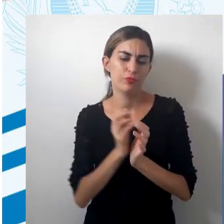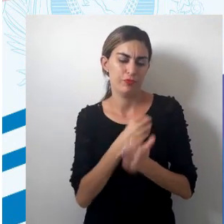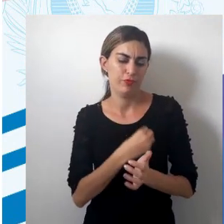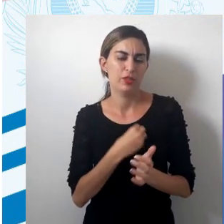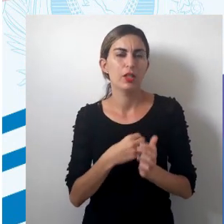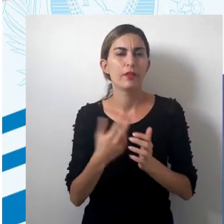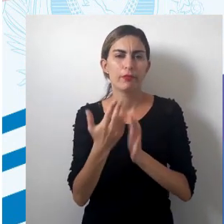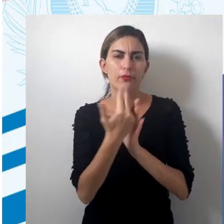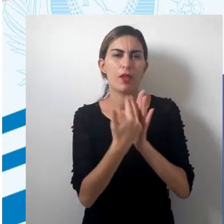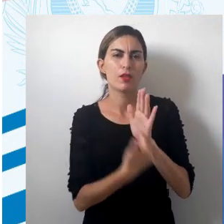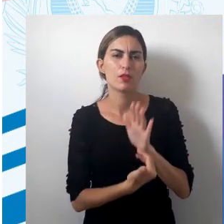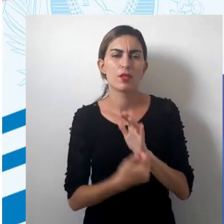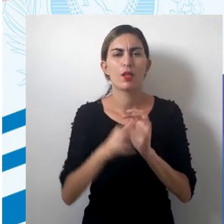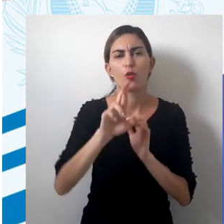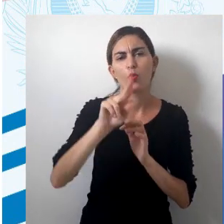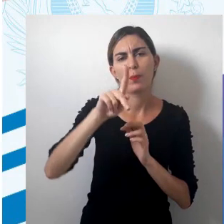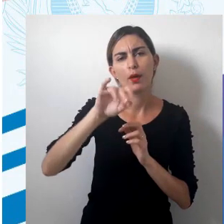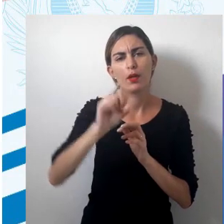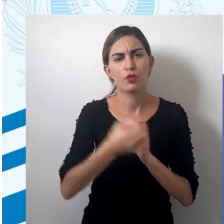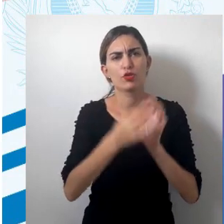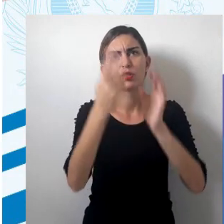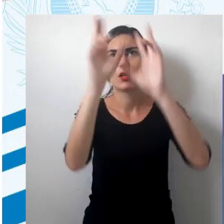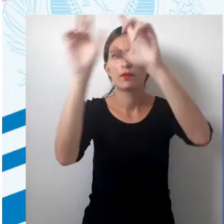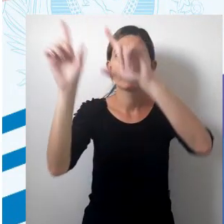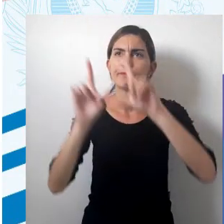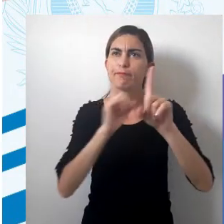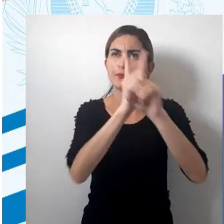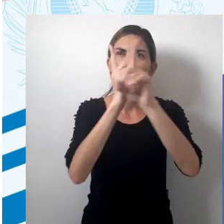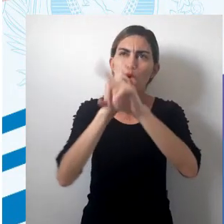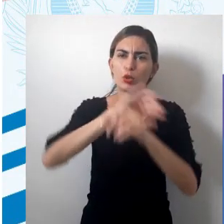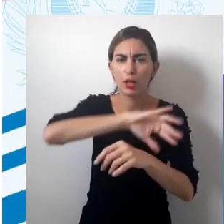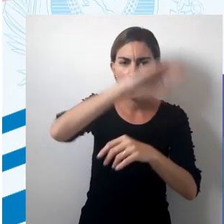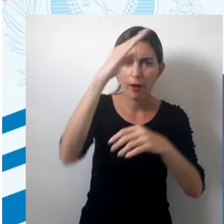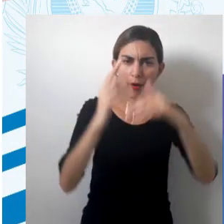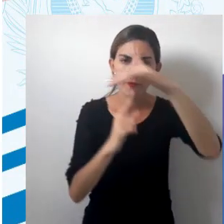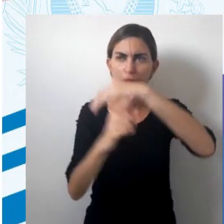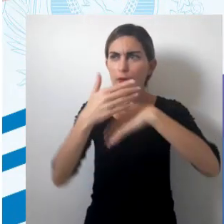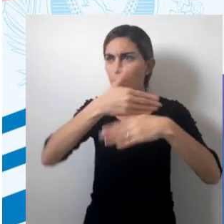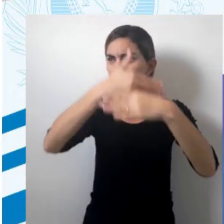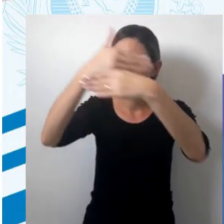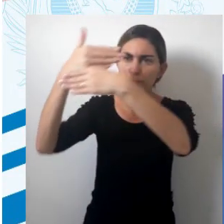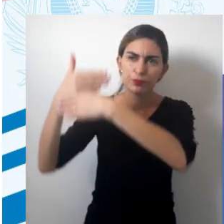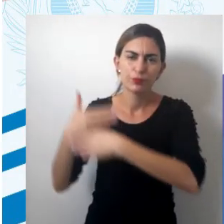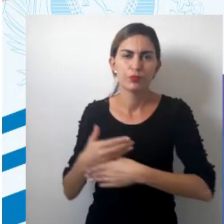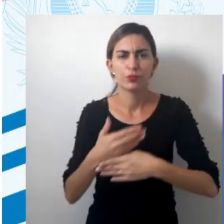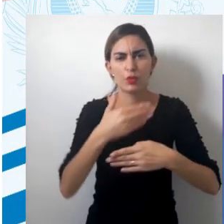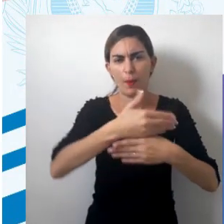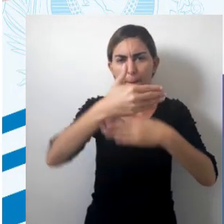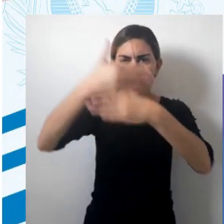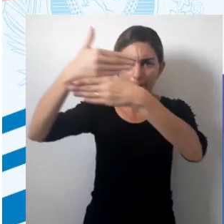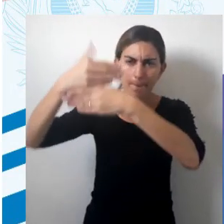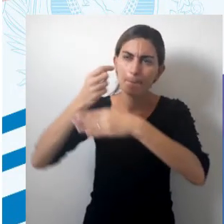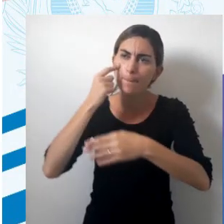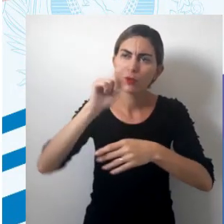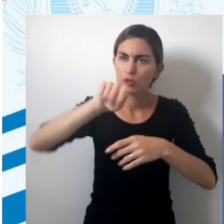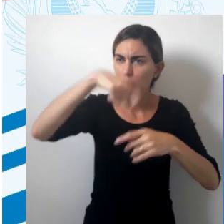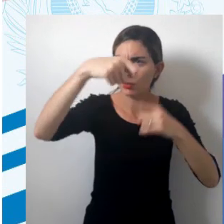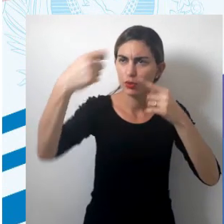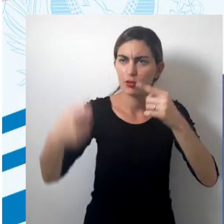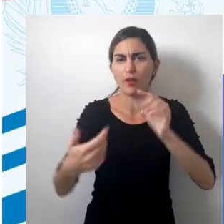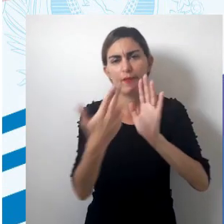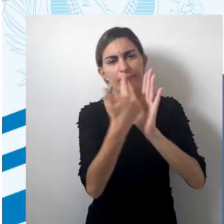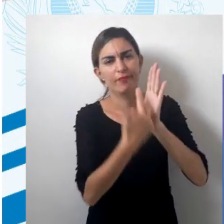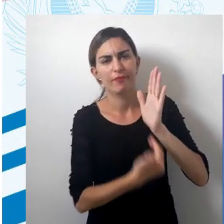Então, a gente vai ter os desenhos rupestres que vão estar nas paredes das cavernas, mostrando, cartografando, ou seja, símbolos que vão